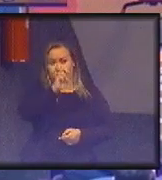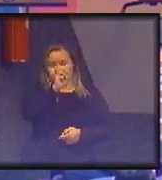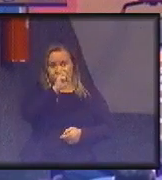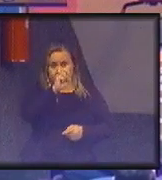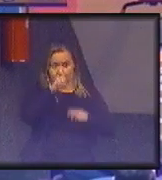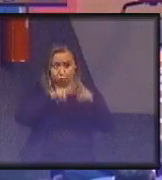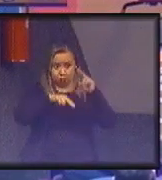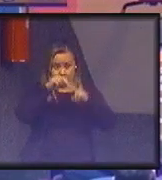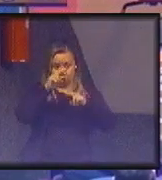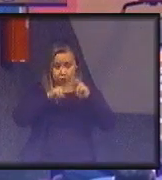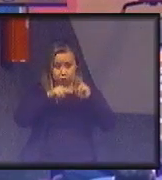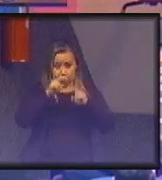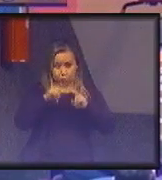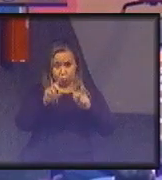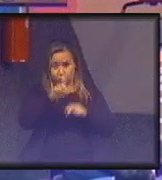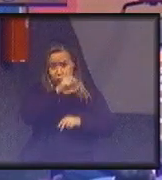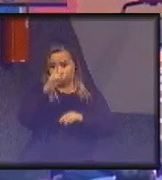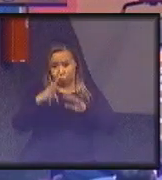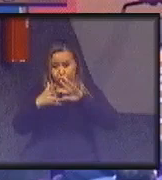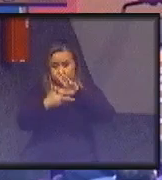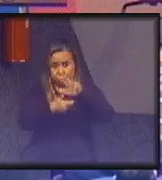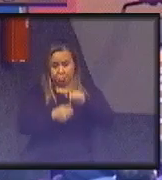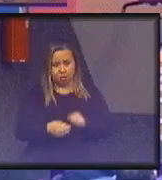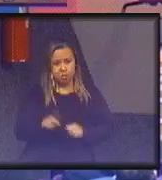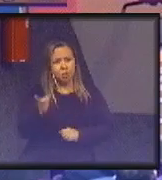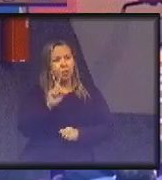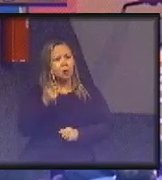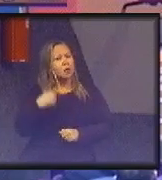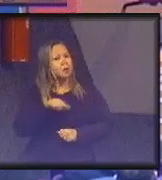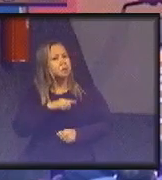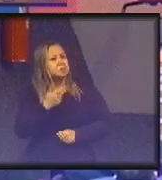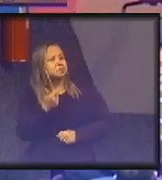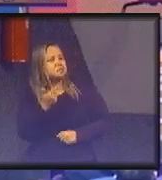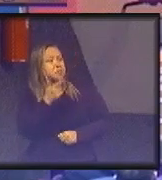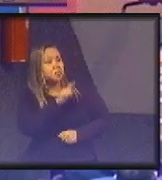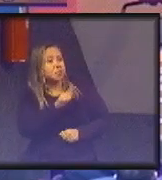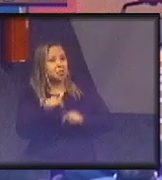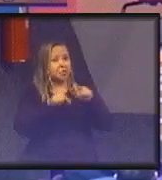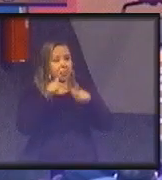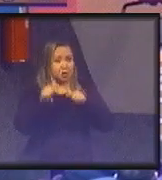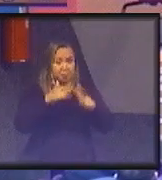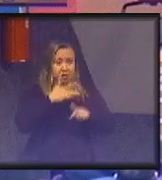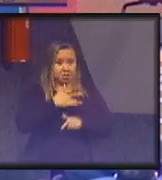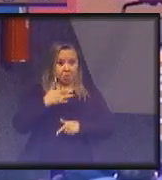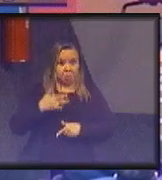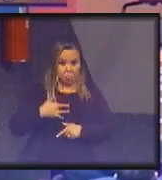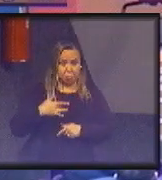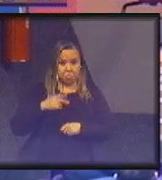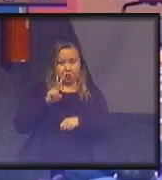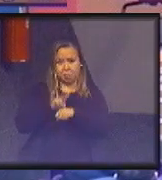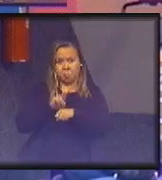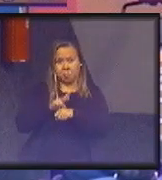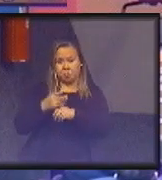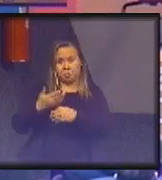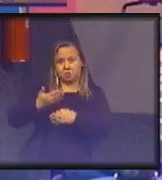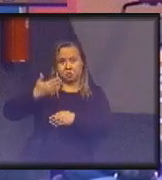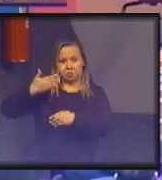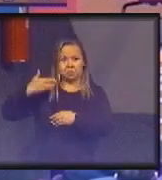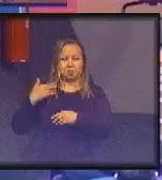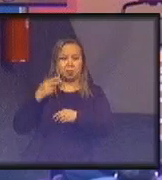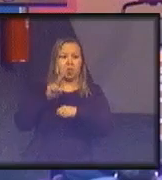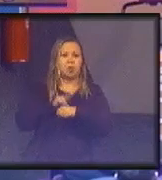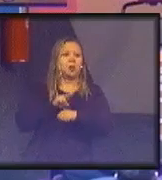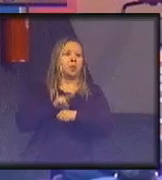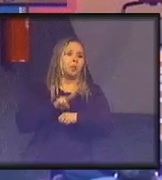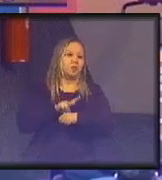Meio Ambiente. A gente não consegue trabalhar na área de saúde com prevenção. Quer dizer, prevenção. Quer